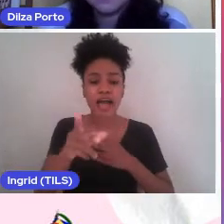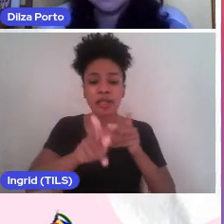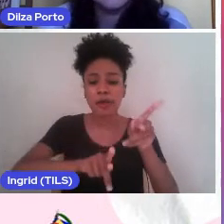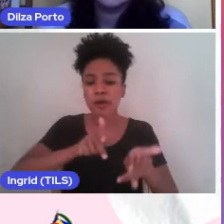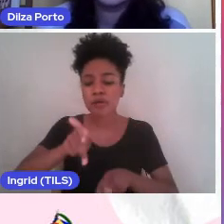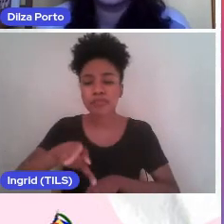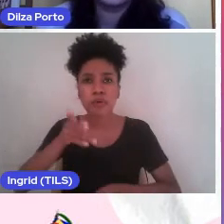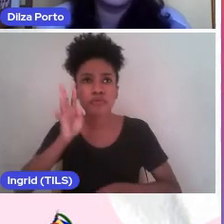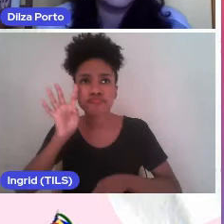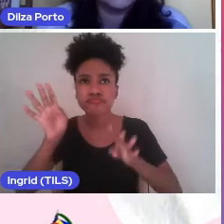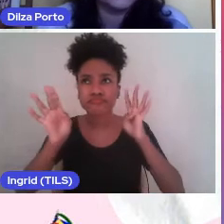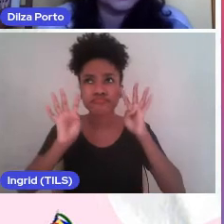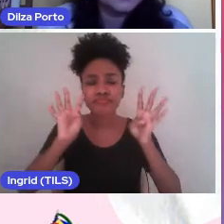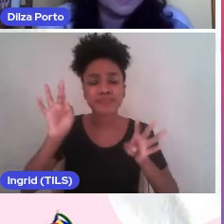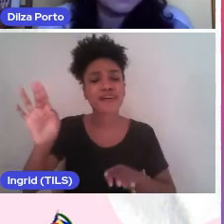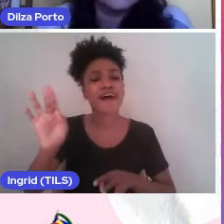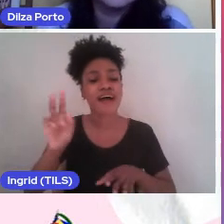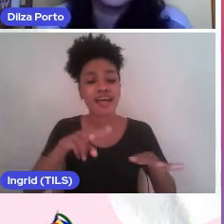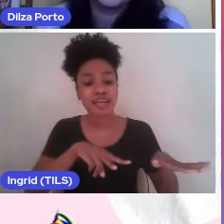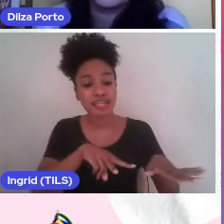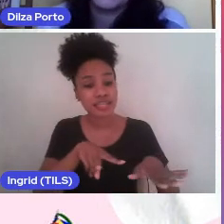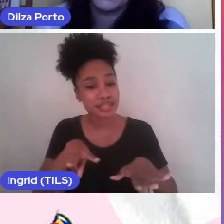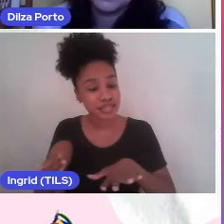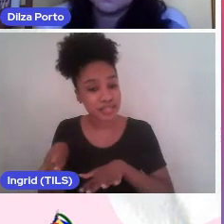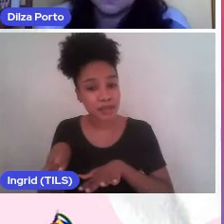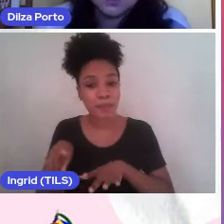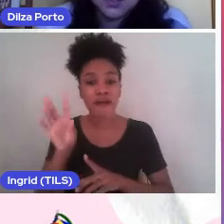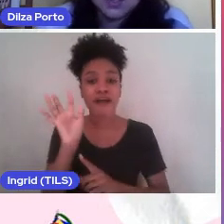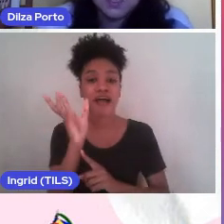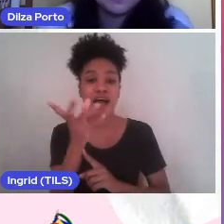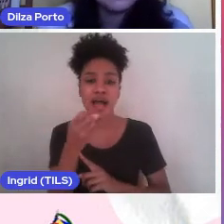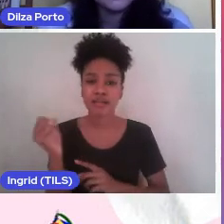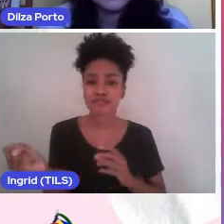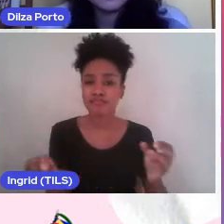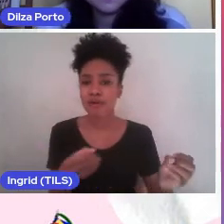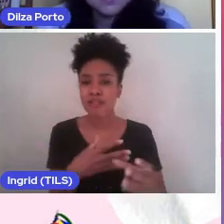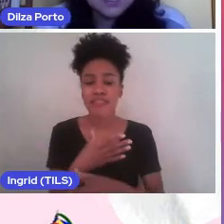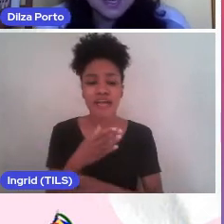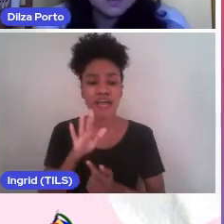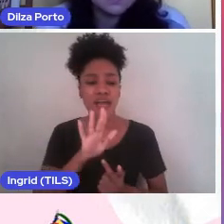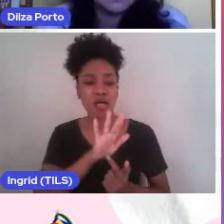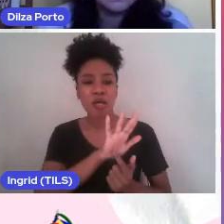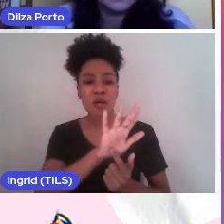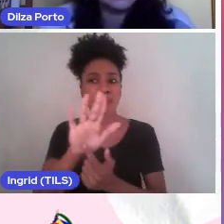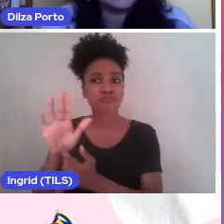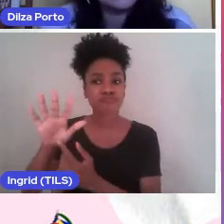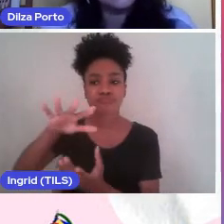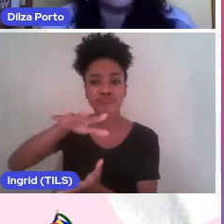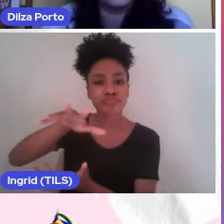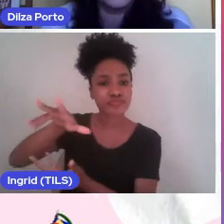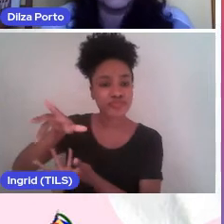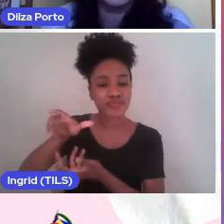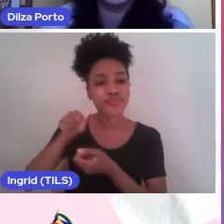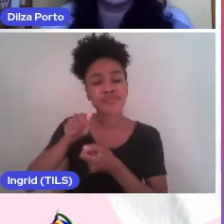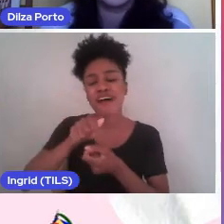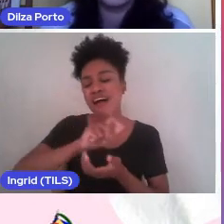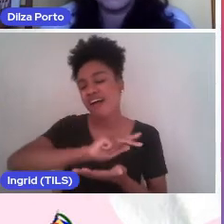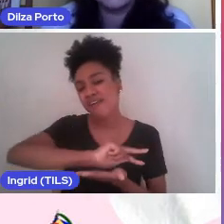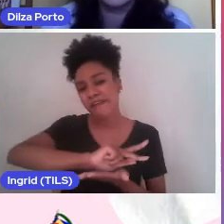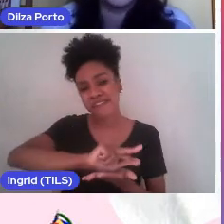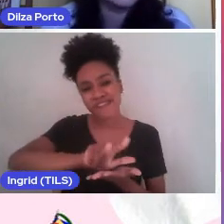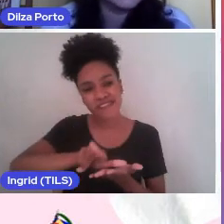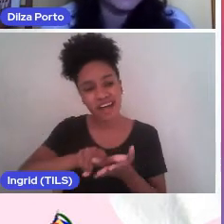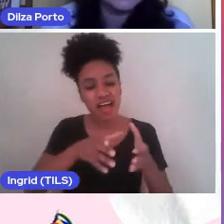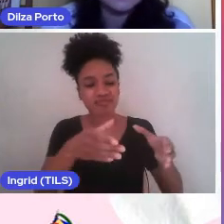sociais, semana de arte moderna, exposições internacionais e etc. Além de conjuntos dos